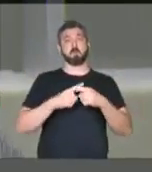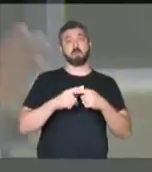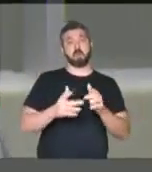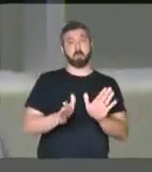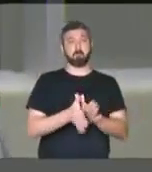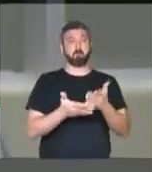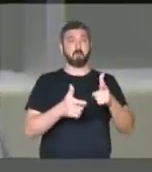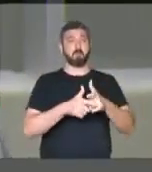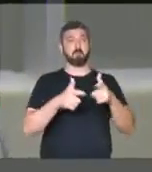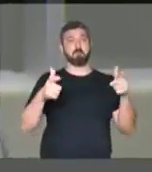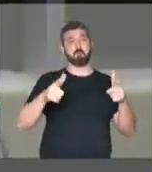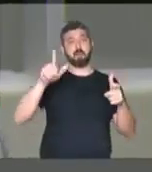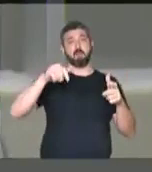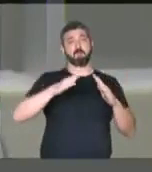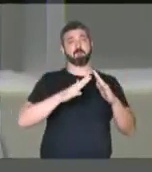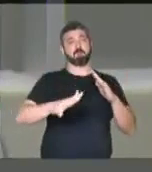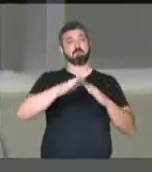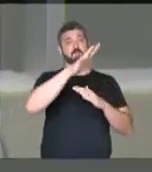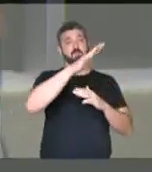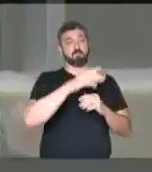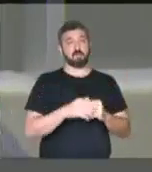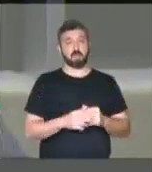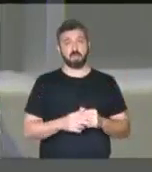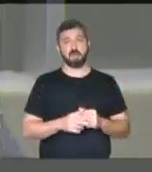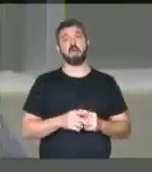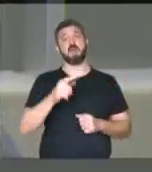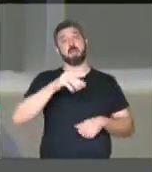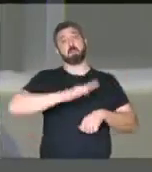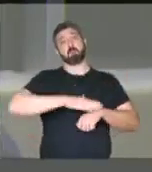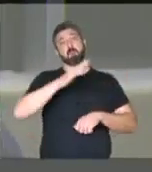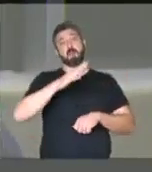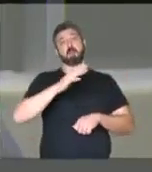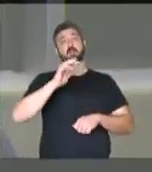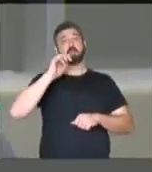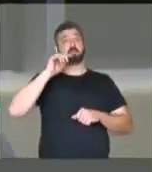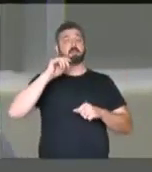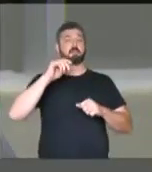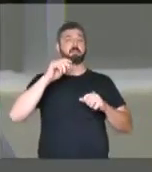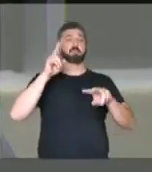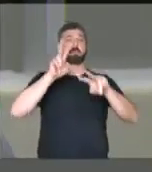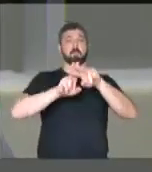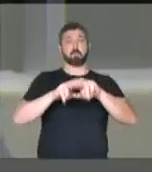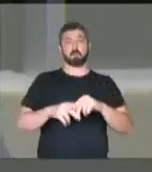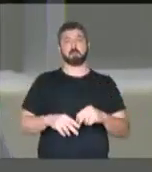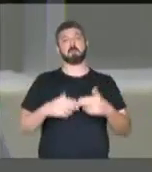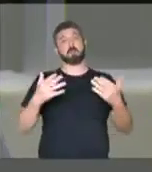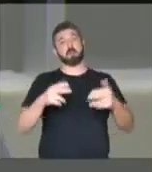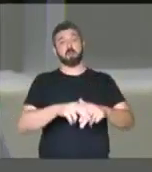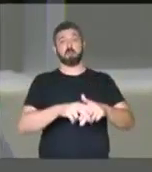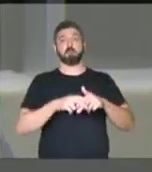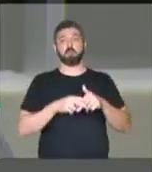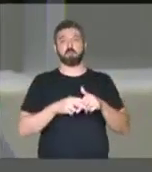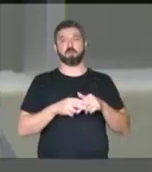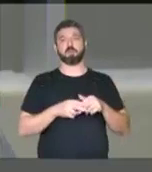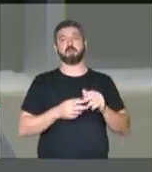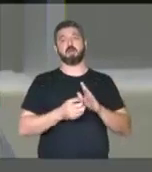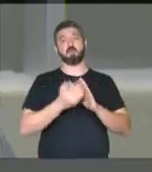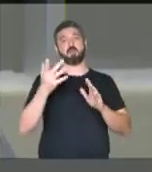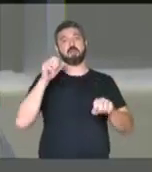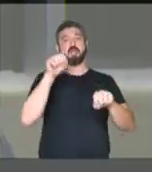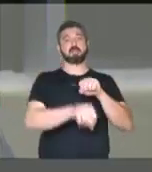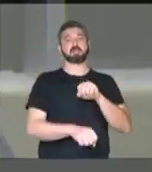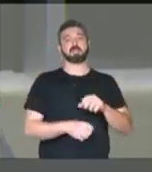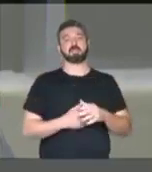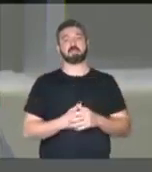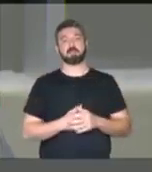os pobres são maioria nas periferias, eles são maioria nas penitenciárias e, por isso, em maior número, são